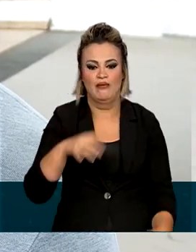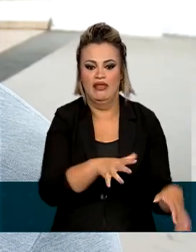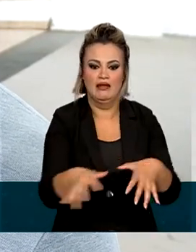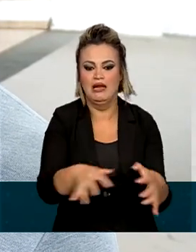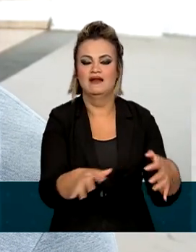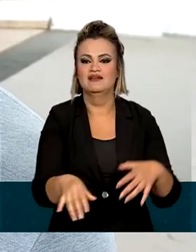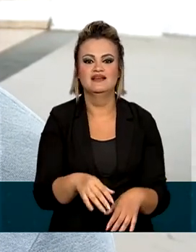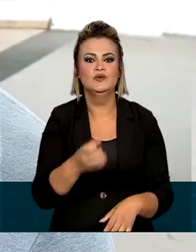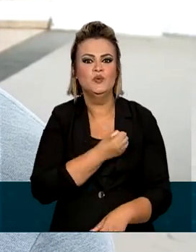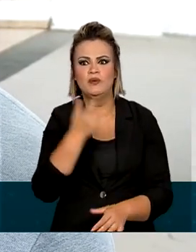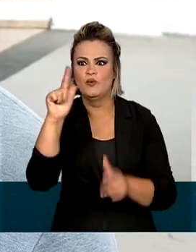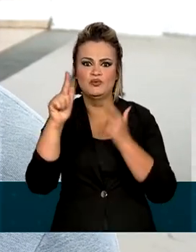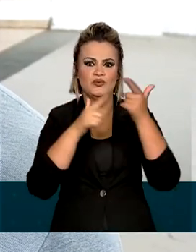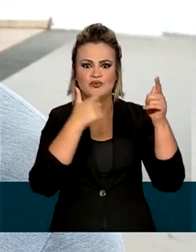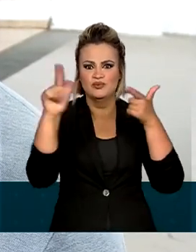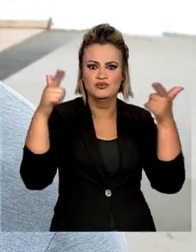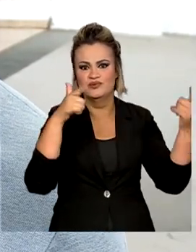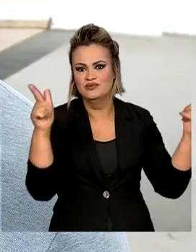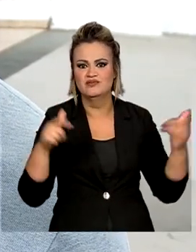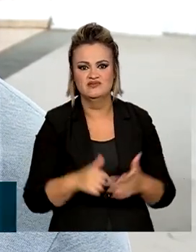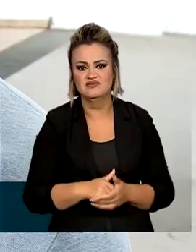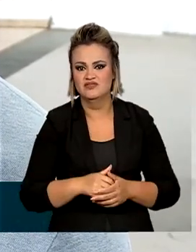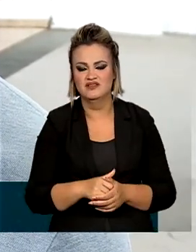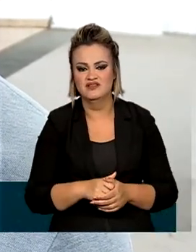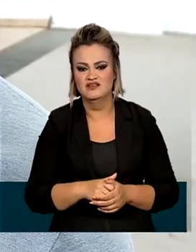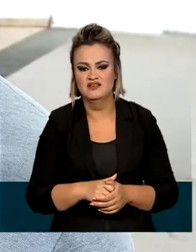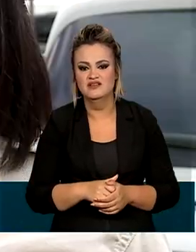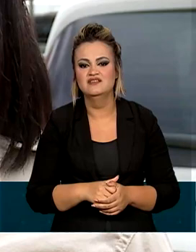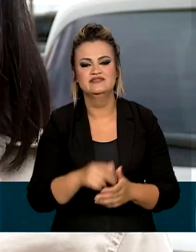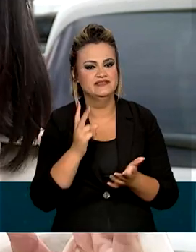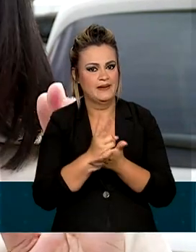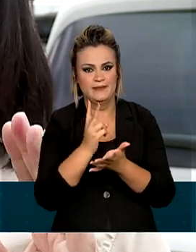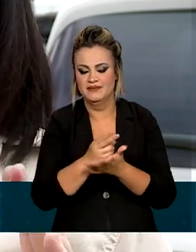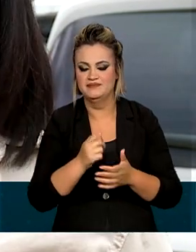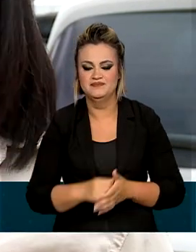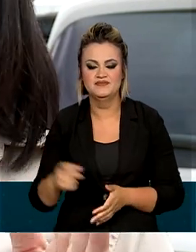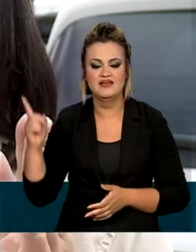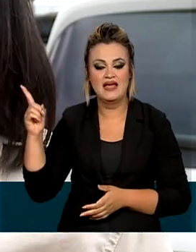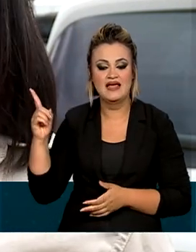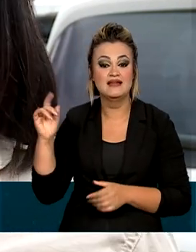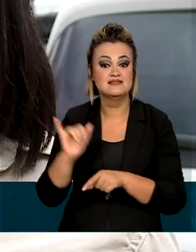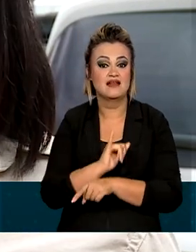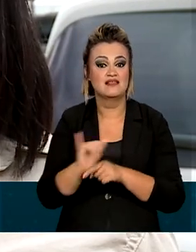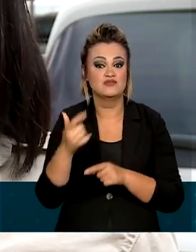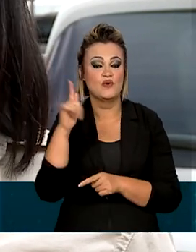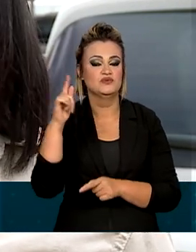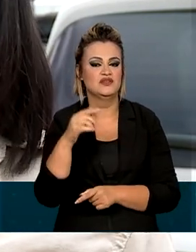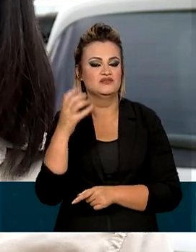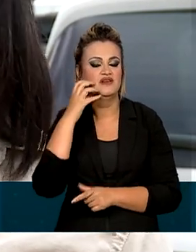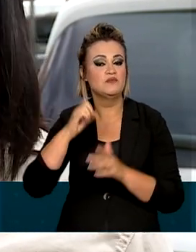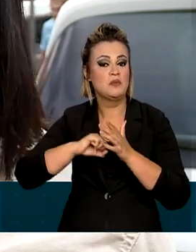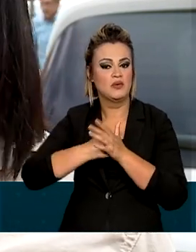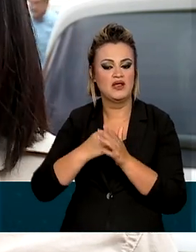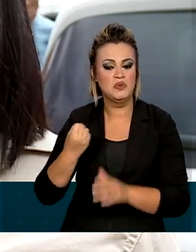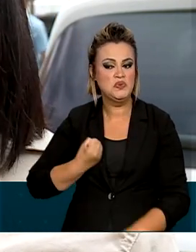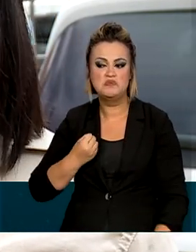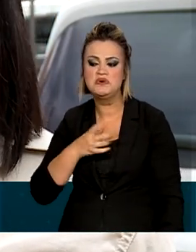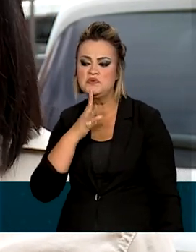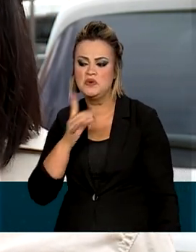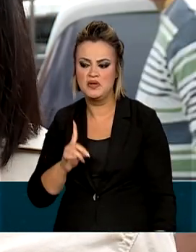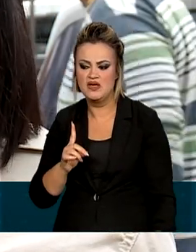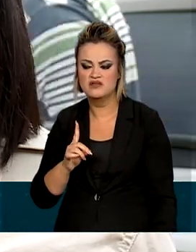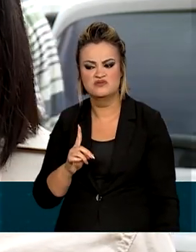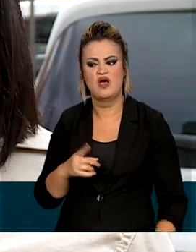parece que eles têm vários números diferentes, né? E aí continua. Rayane usou uma função do telefone para bloquear números que não